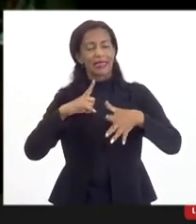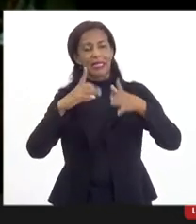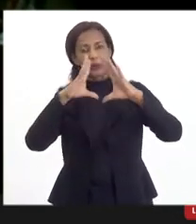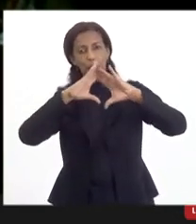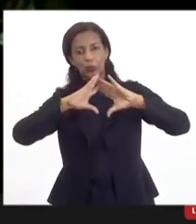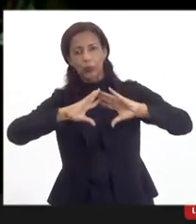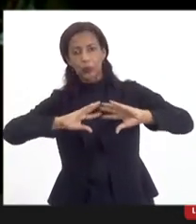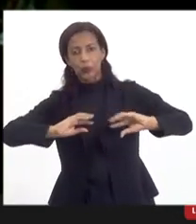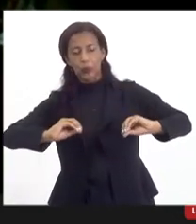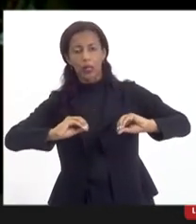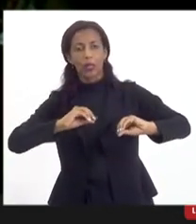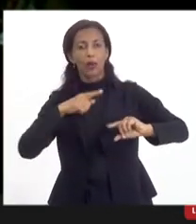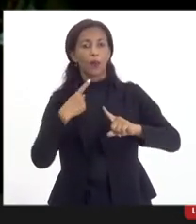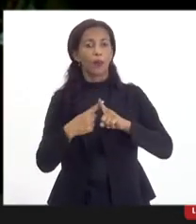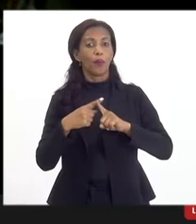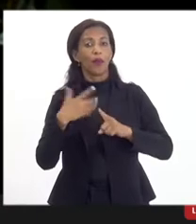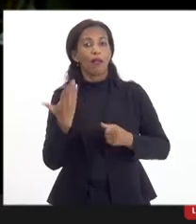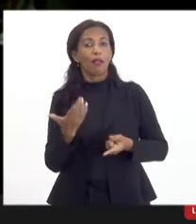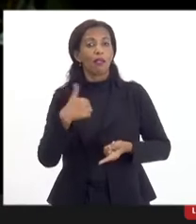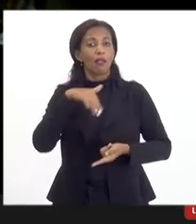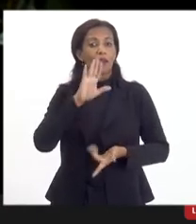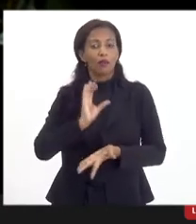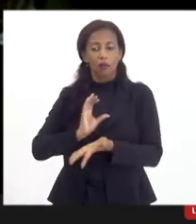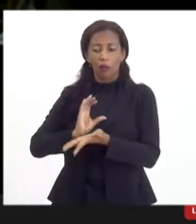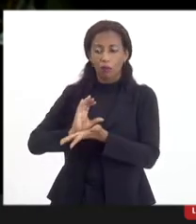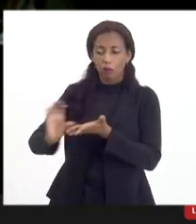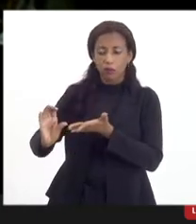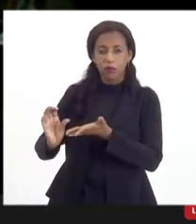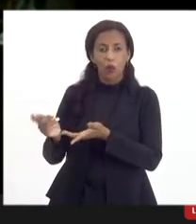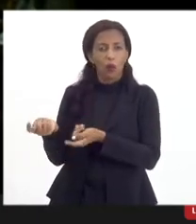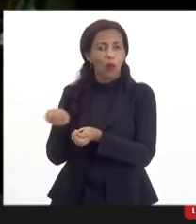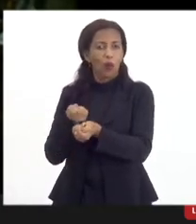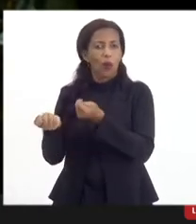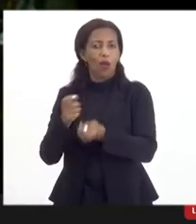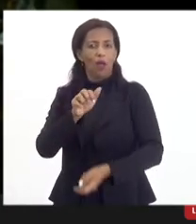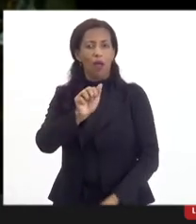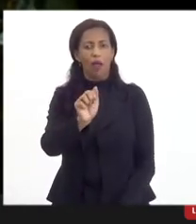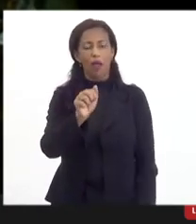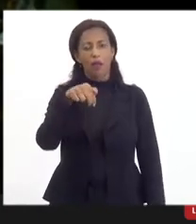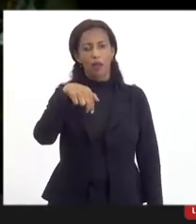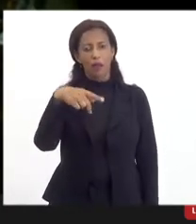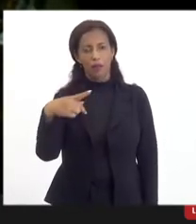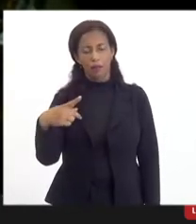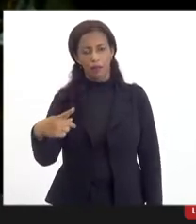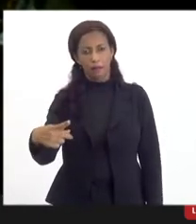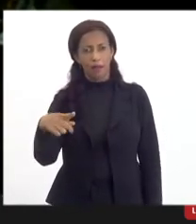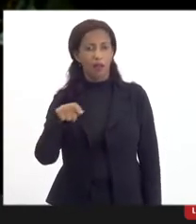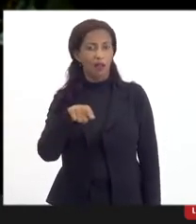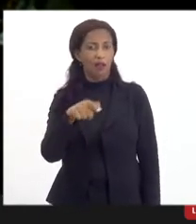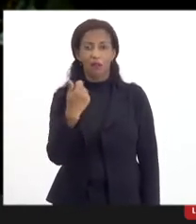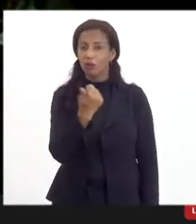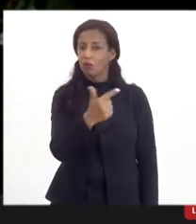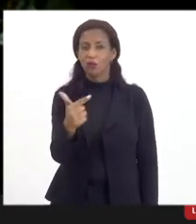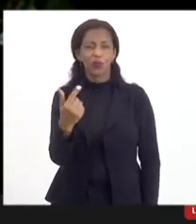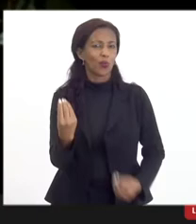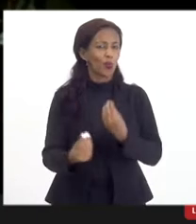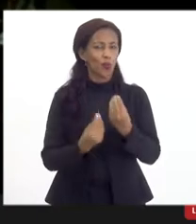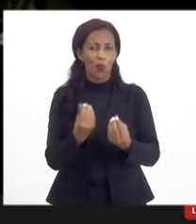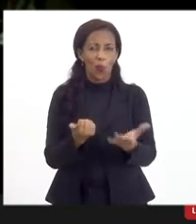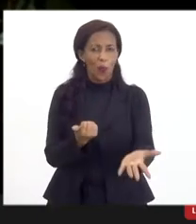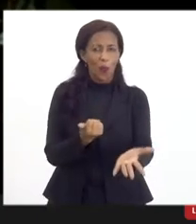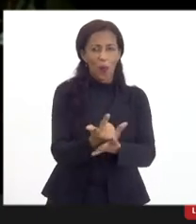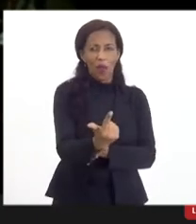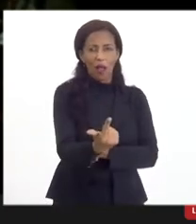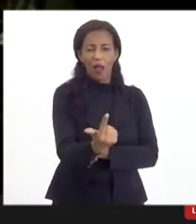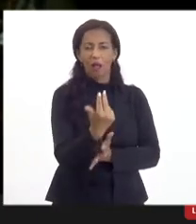Então, porque até a quem foi atribuído o controle, que no caso é a ANP, ela não tem o poder de compra, né? E o